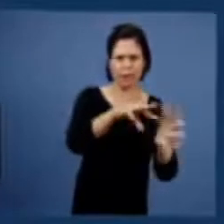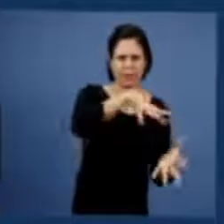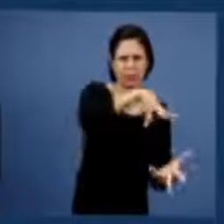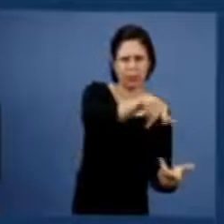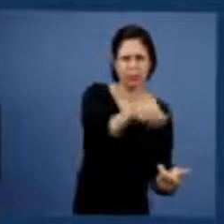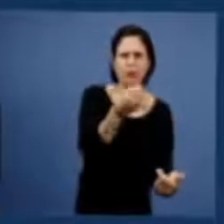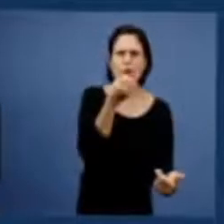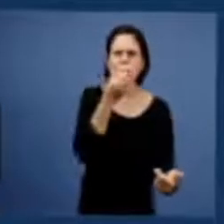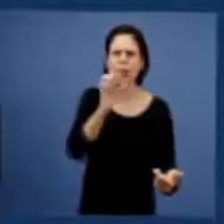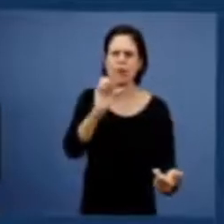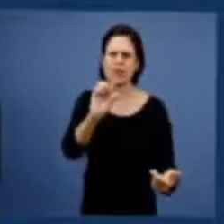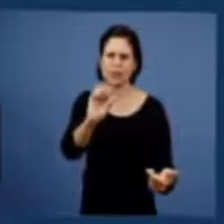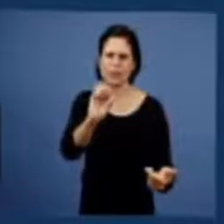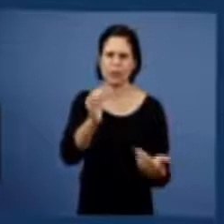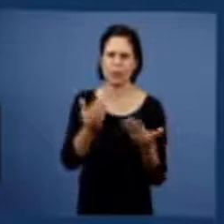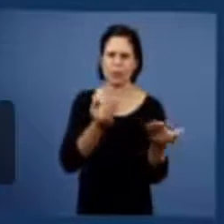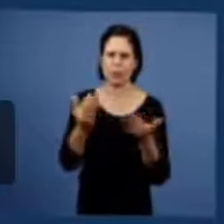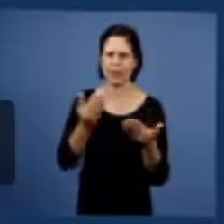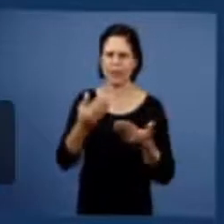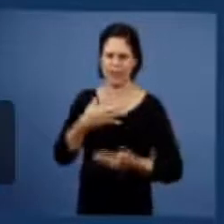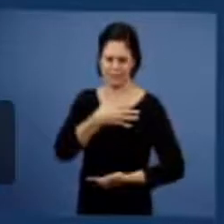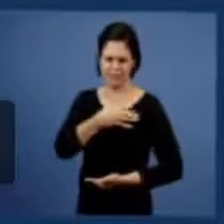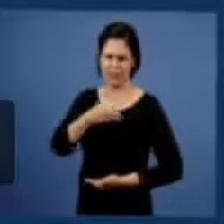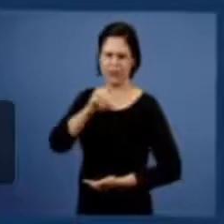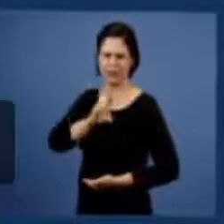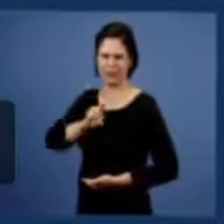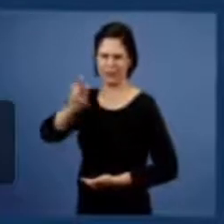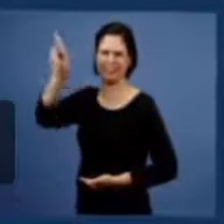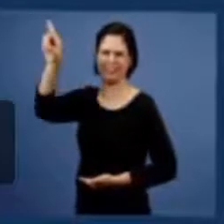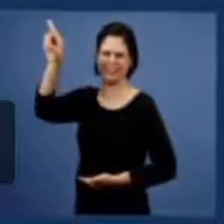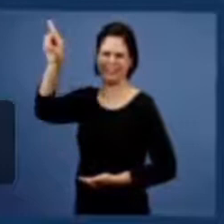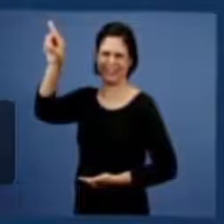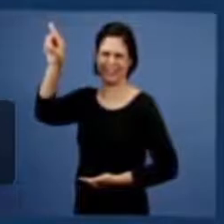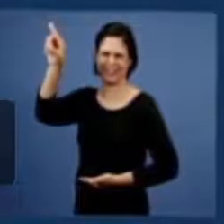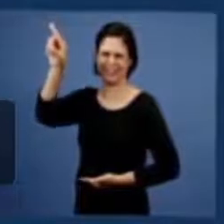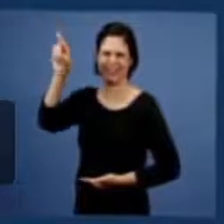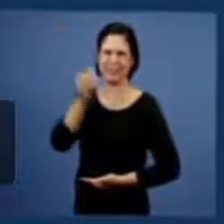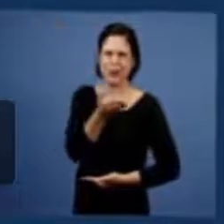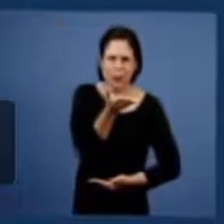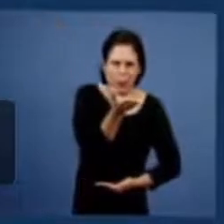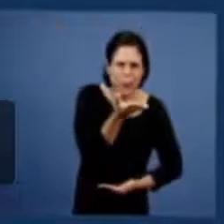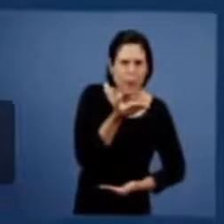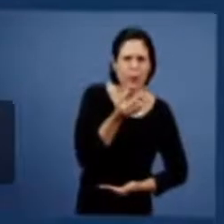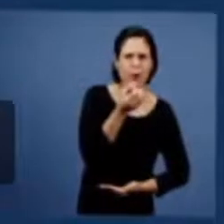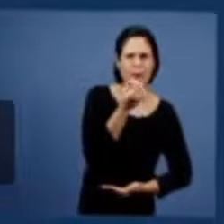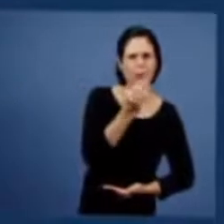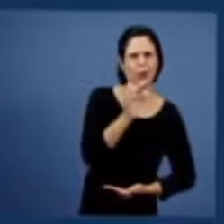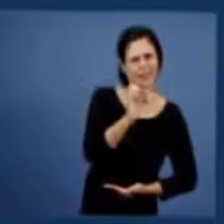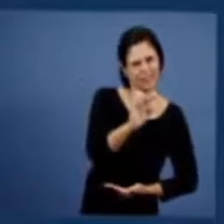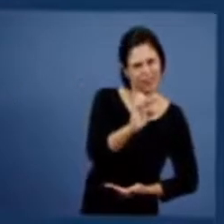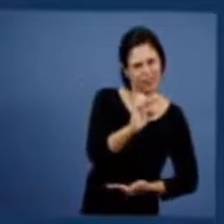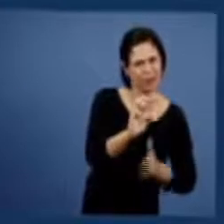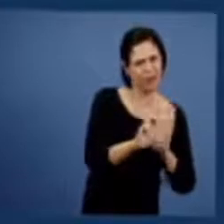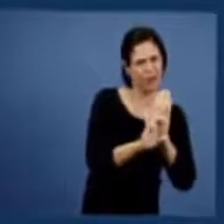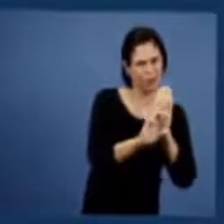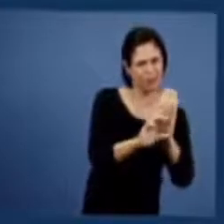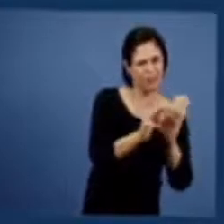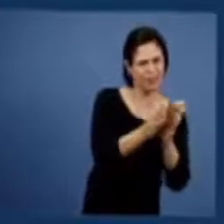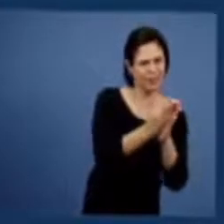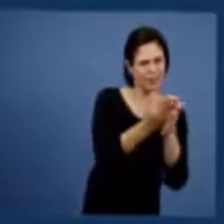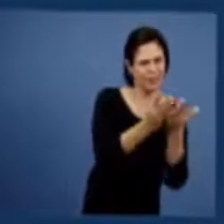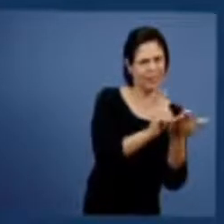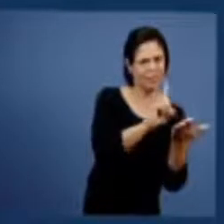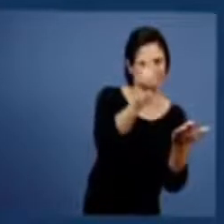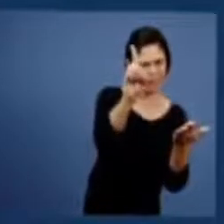semente são os filhos do reino então identificamos o trigo a boa semente relacionado com a palavra